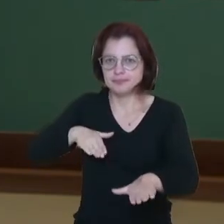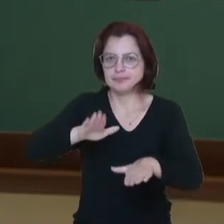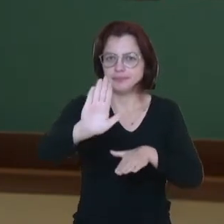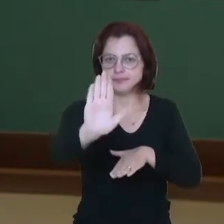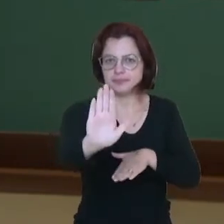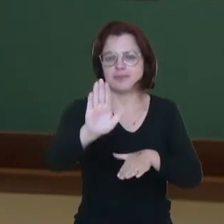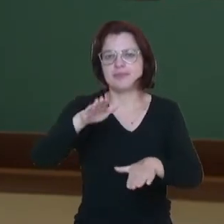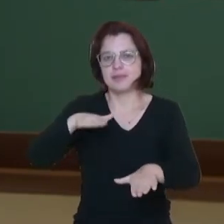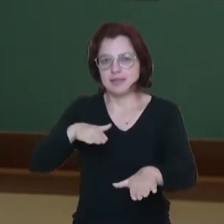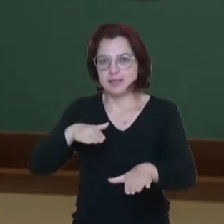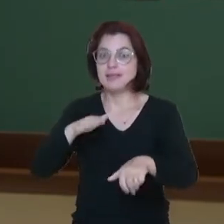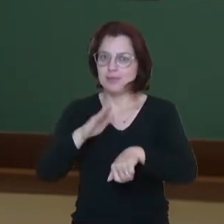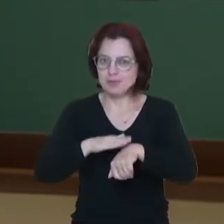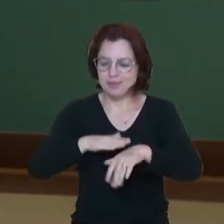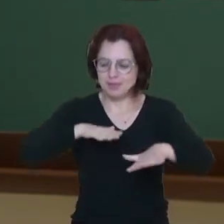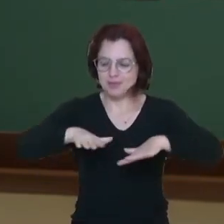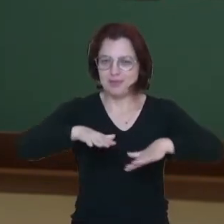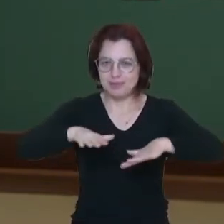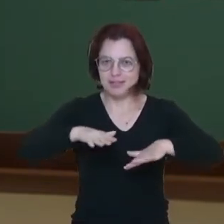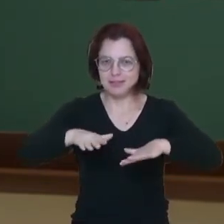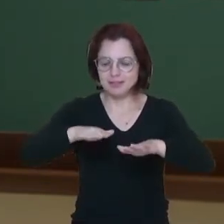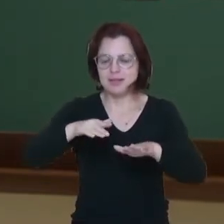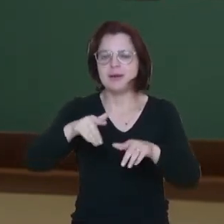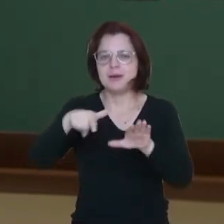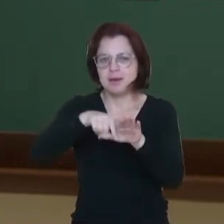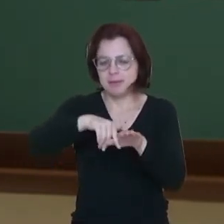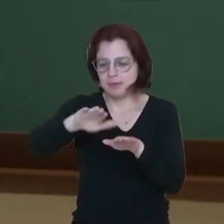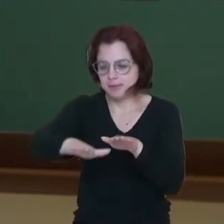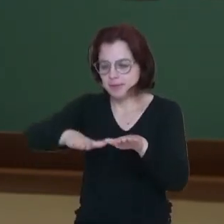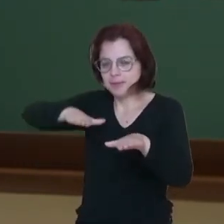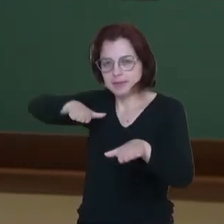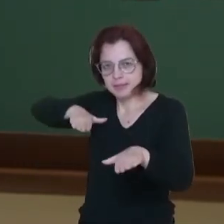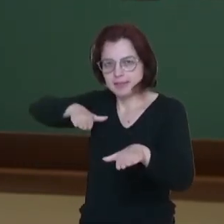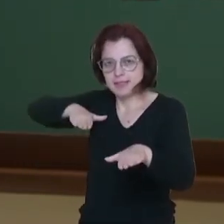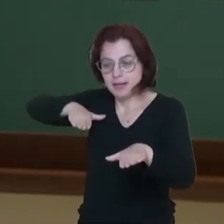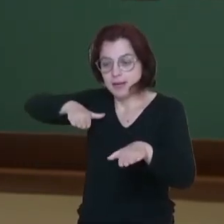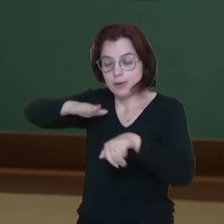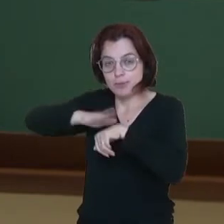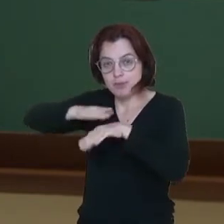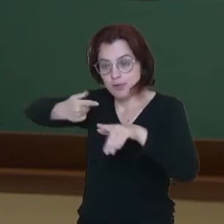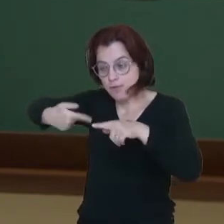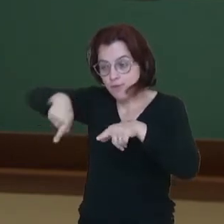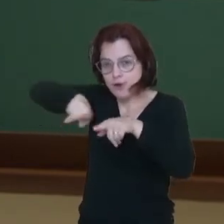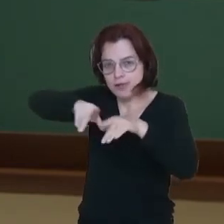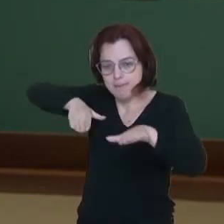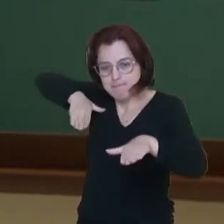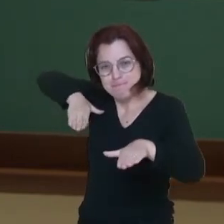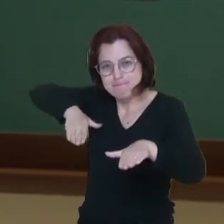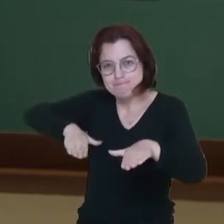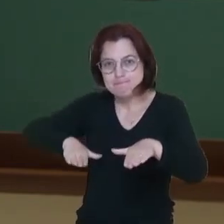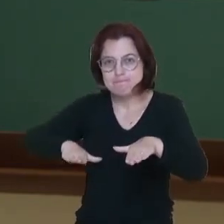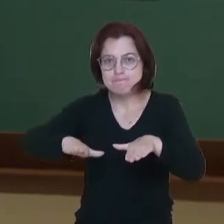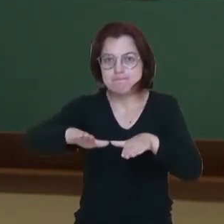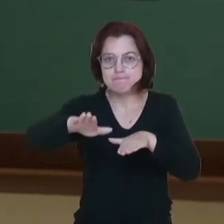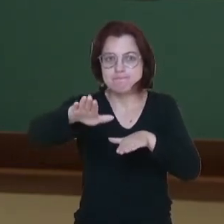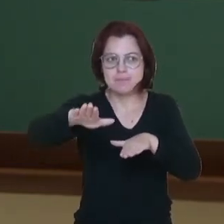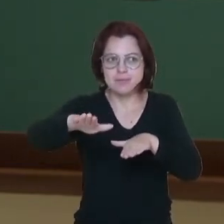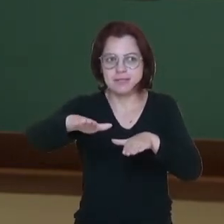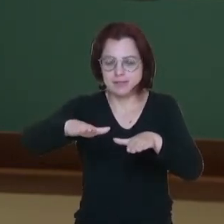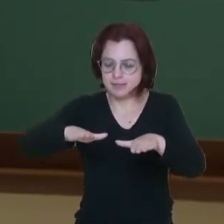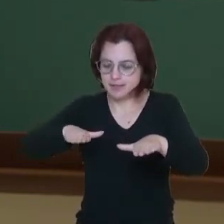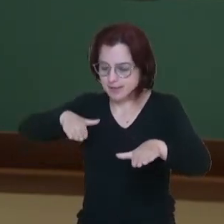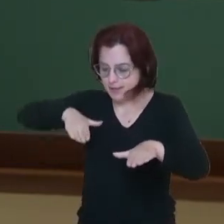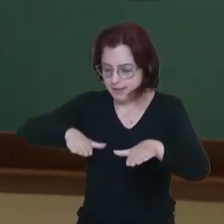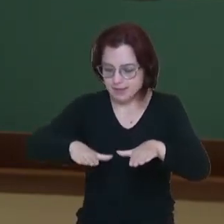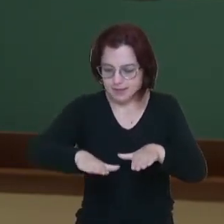ginga, quando um dos pés vai lá para trás, quando ele volta, ele não vai voltar simplesmente para a base da